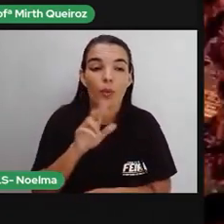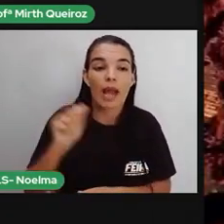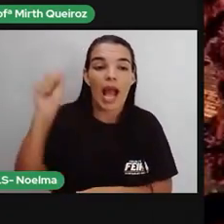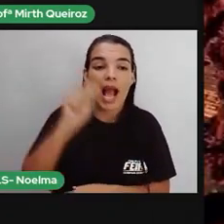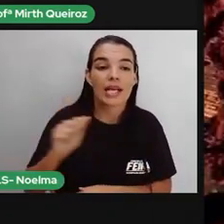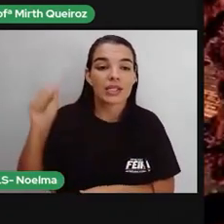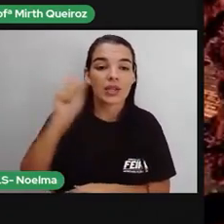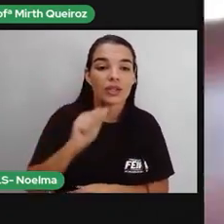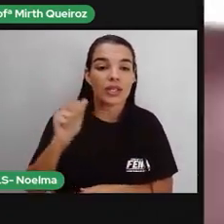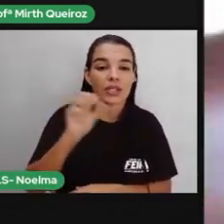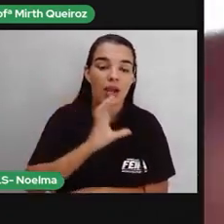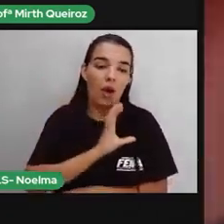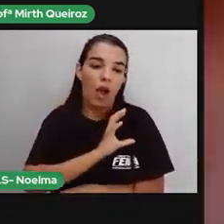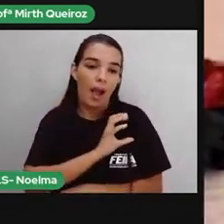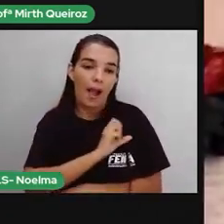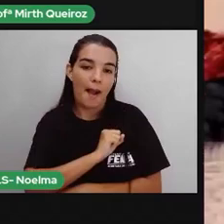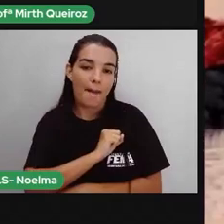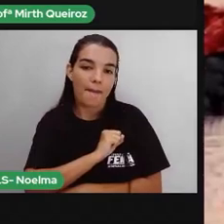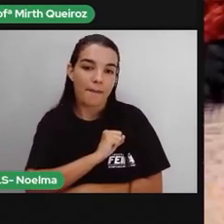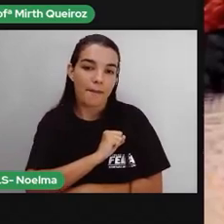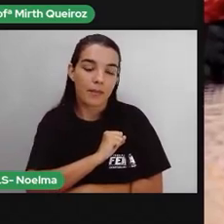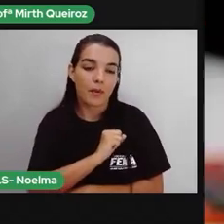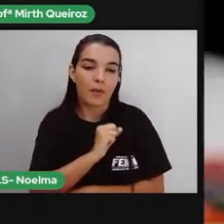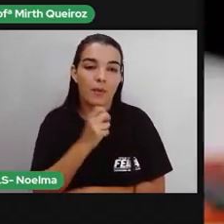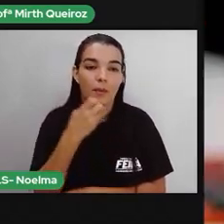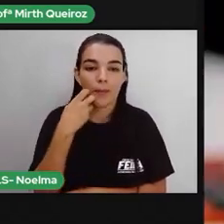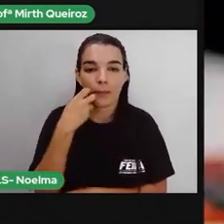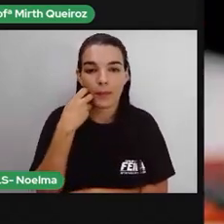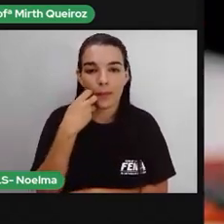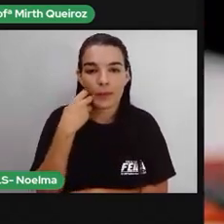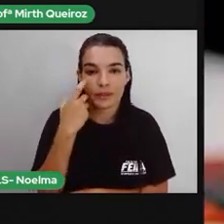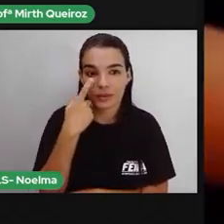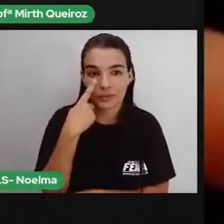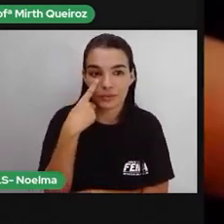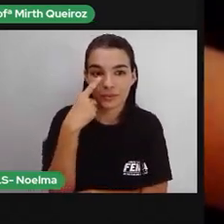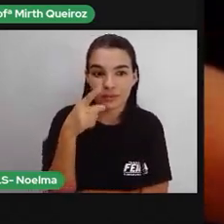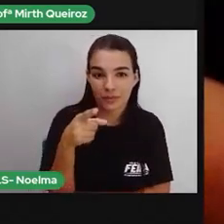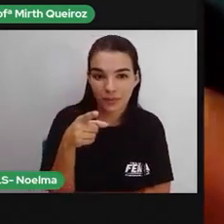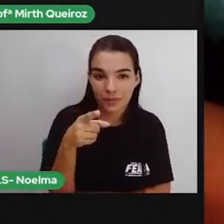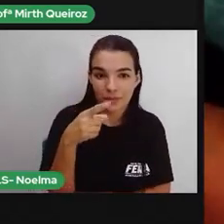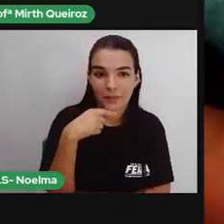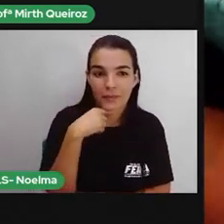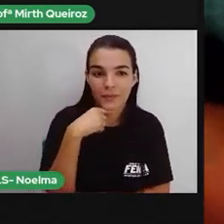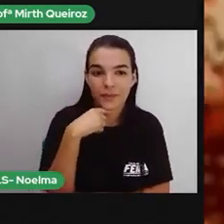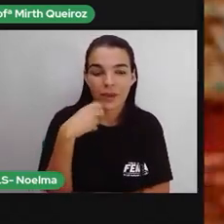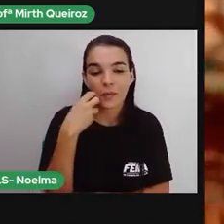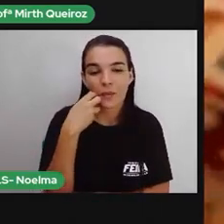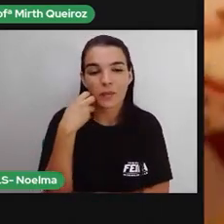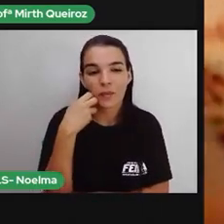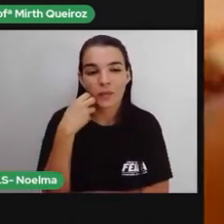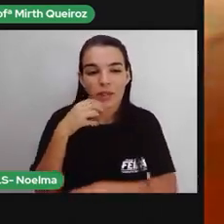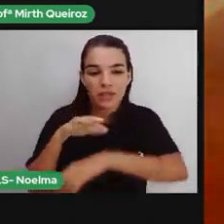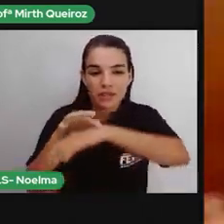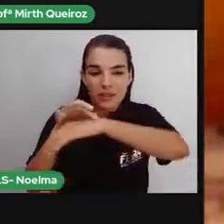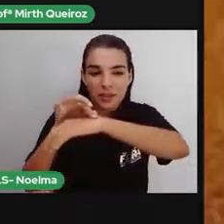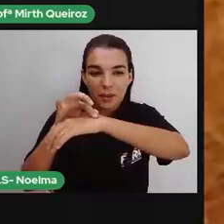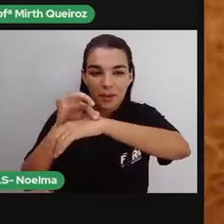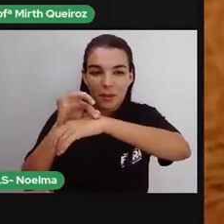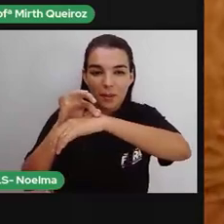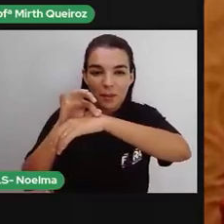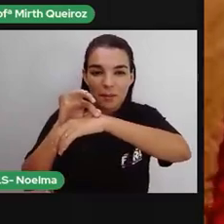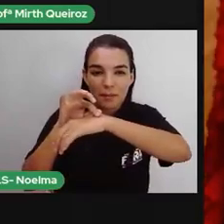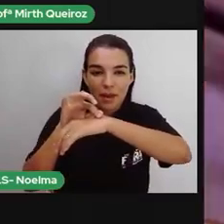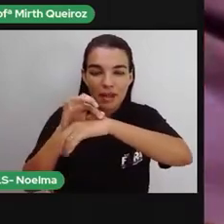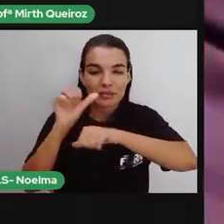pantaneiras aprenderam a transformar o couro de peixe, que antes era jogado fora, em belas peças de artesanato.